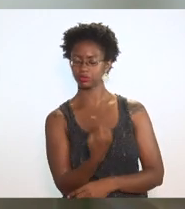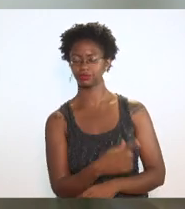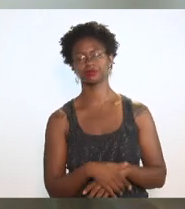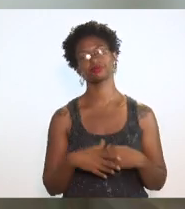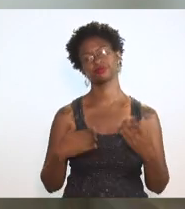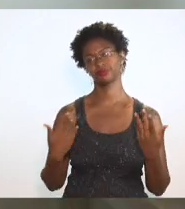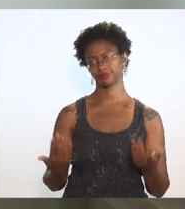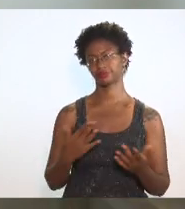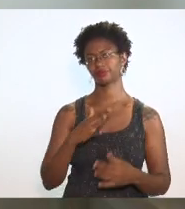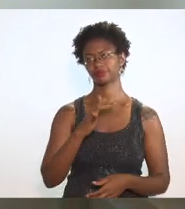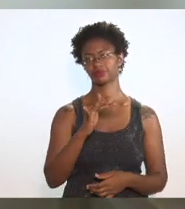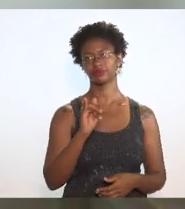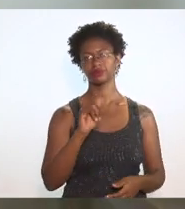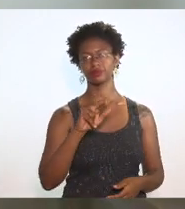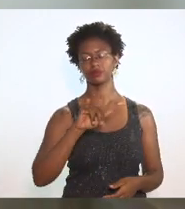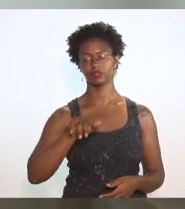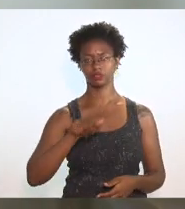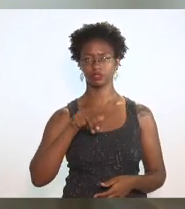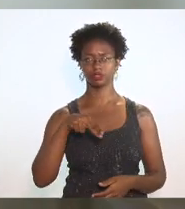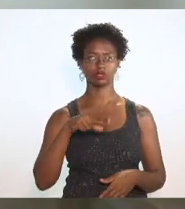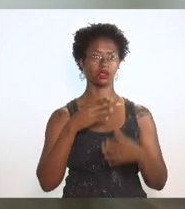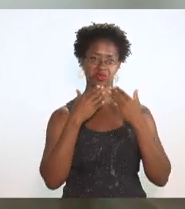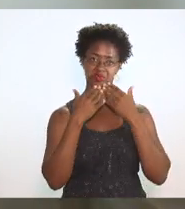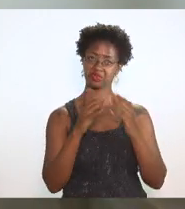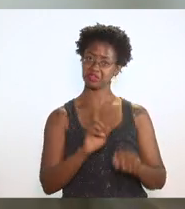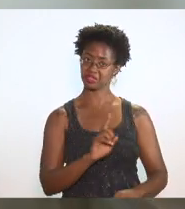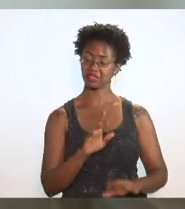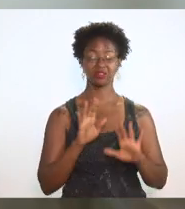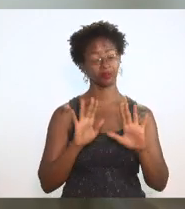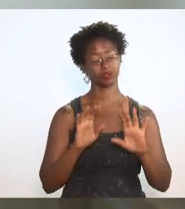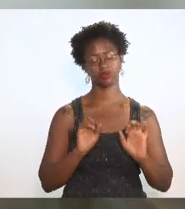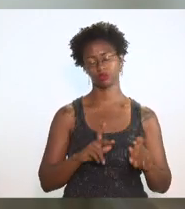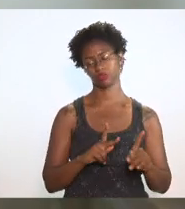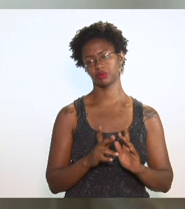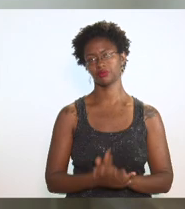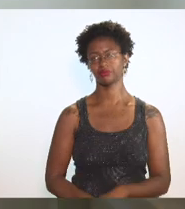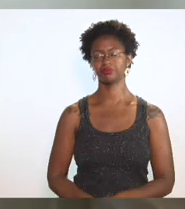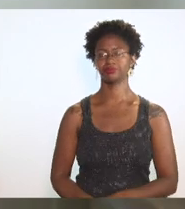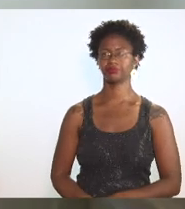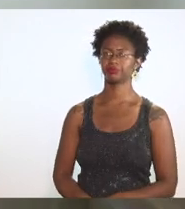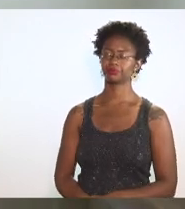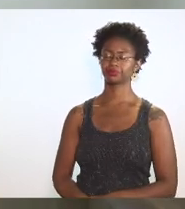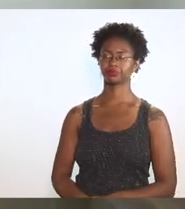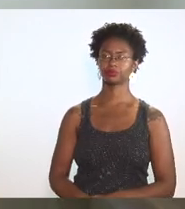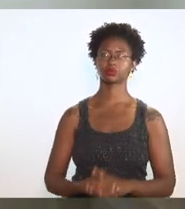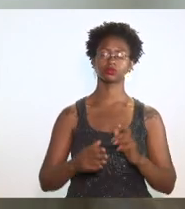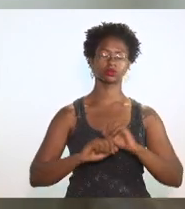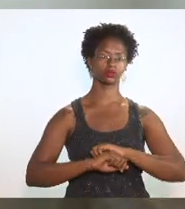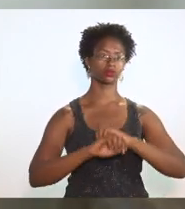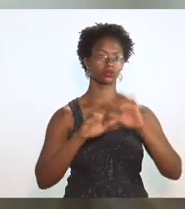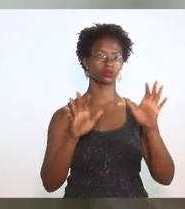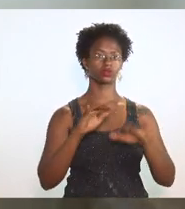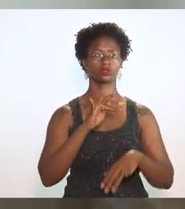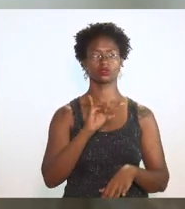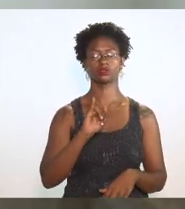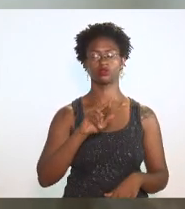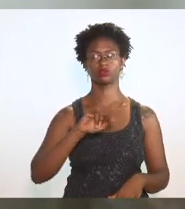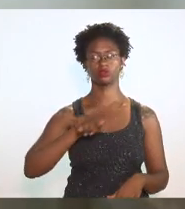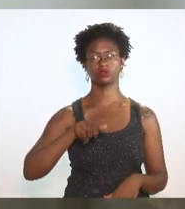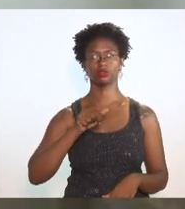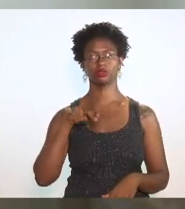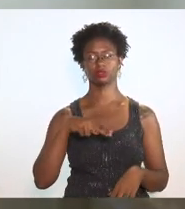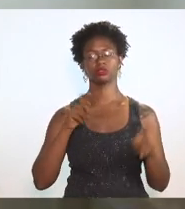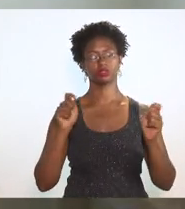Então, a Firjan não apresentou também. É evidente que a Firjan poderia dizer